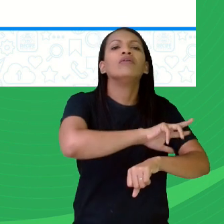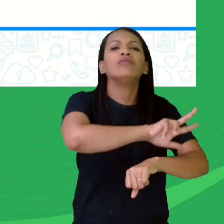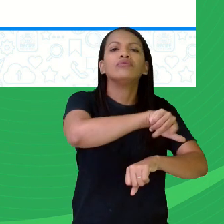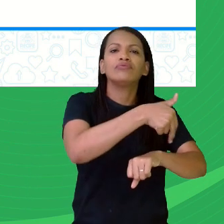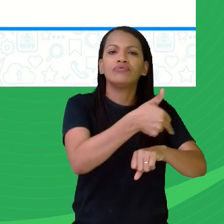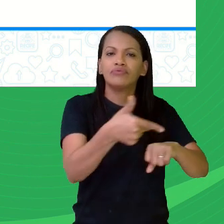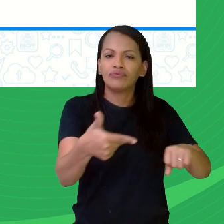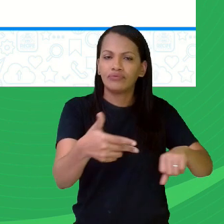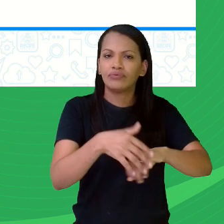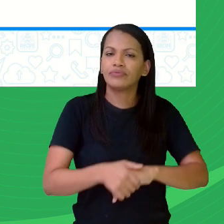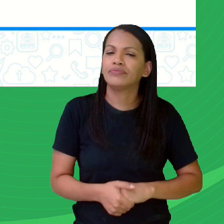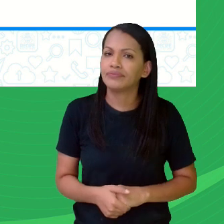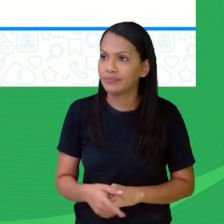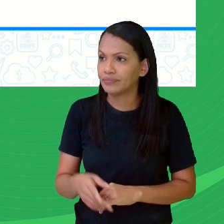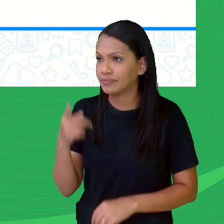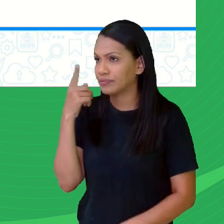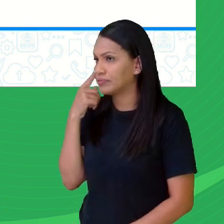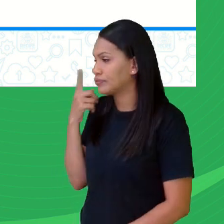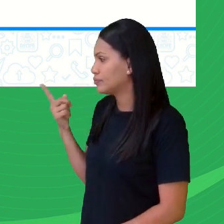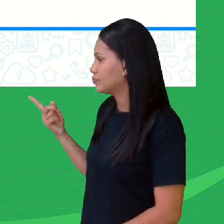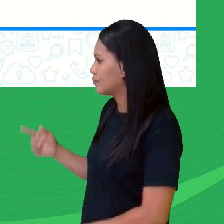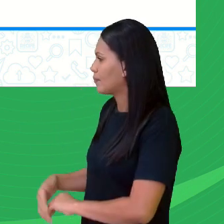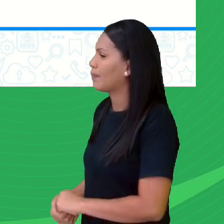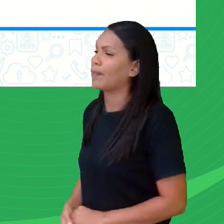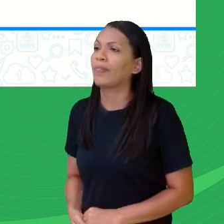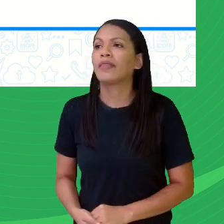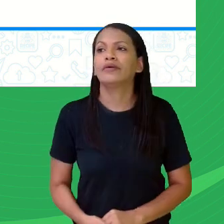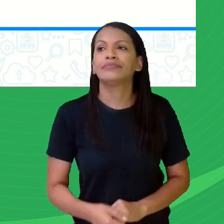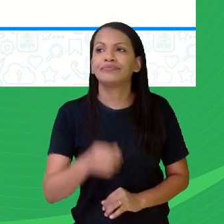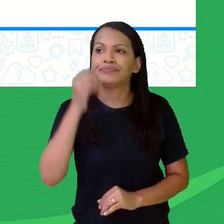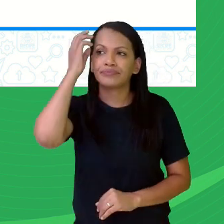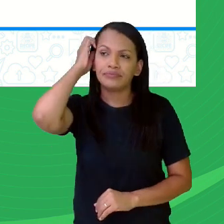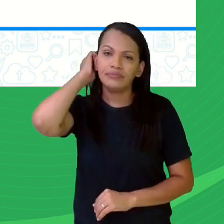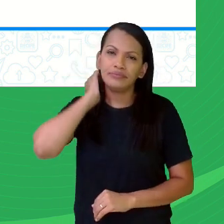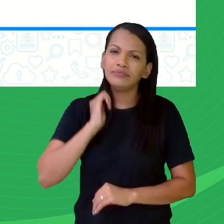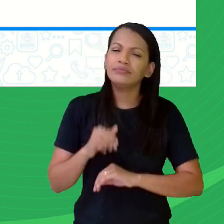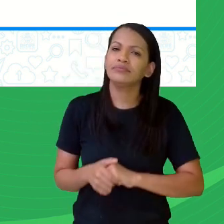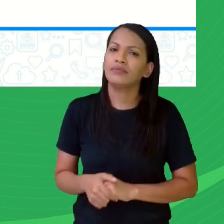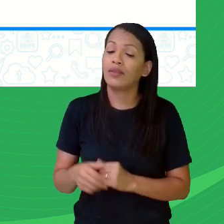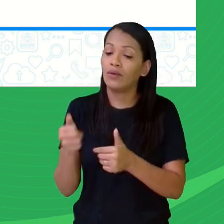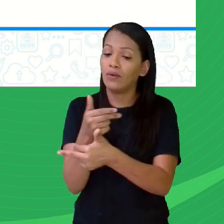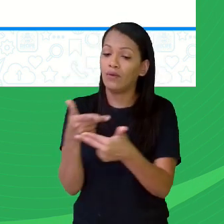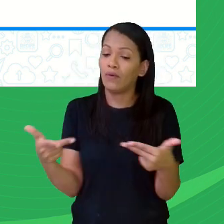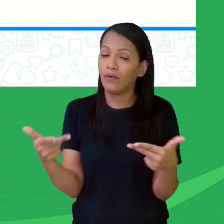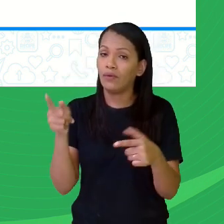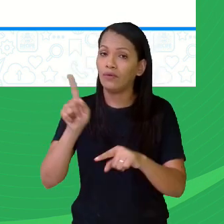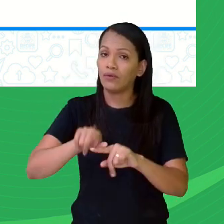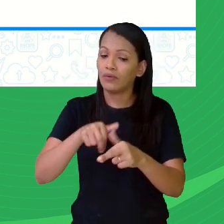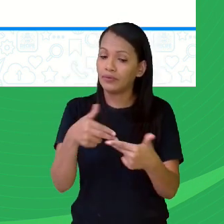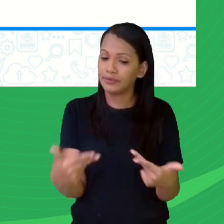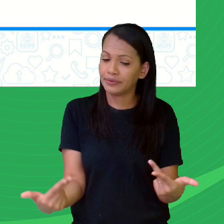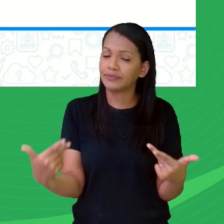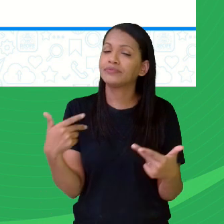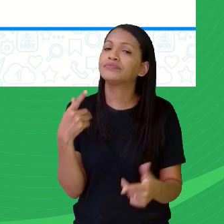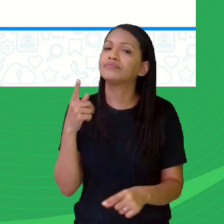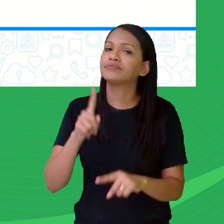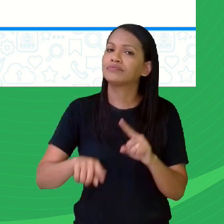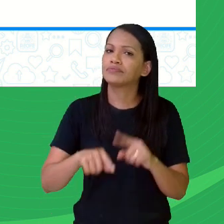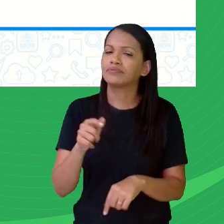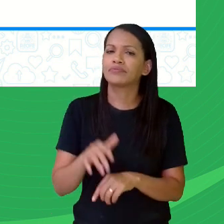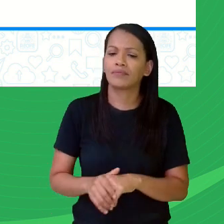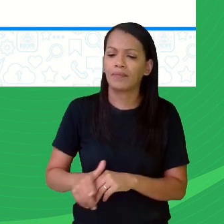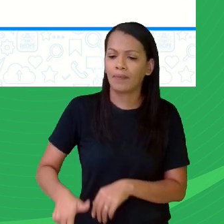Substantivos, coletivos, de grupo de coisas e objetos, coisas e objetos. Coletivo de armas,